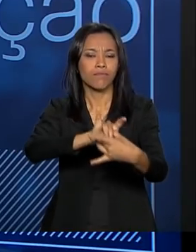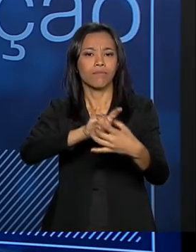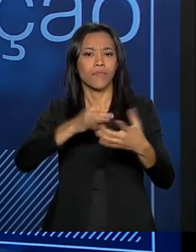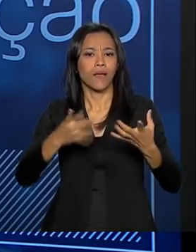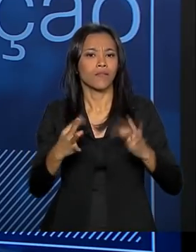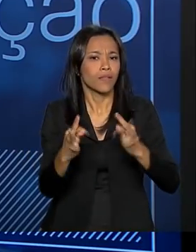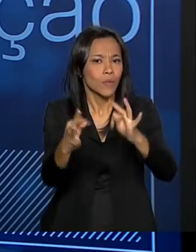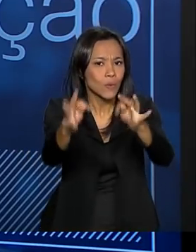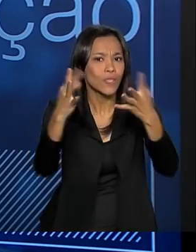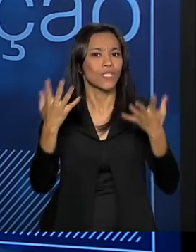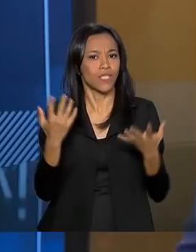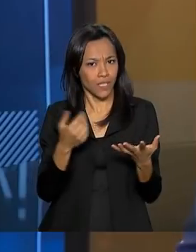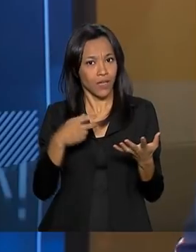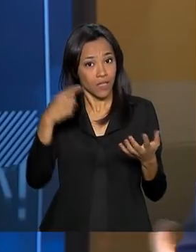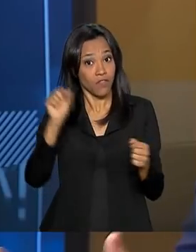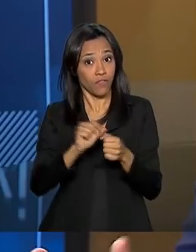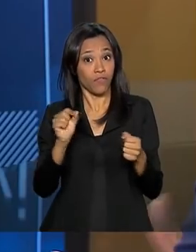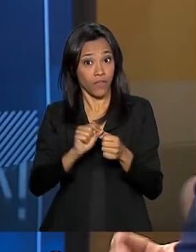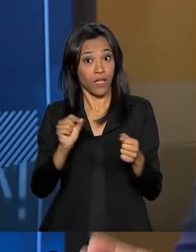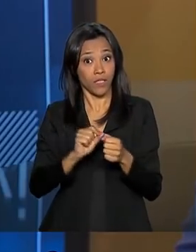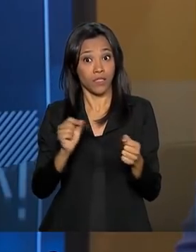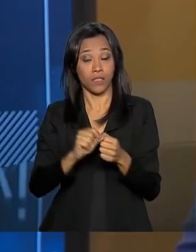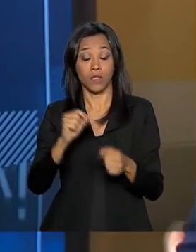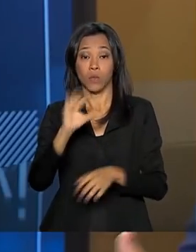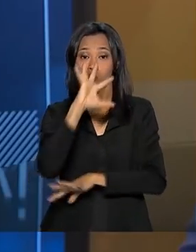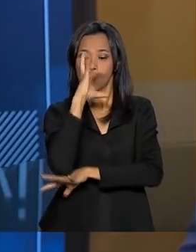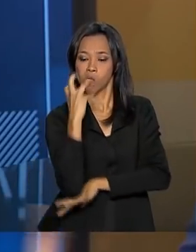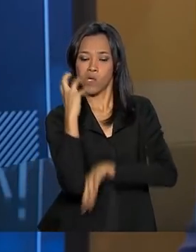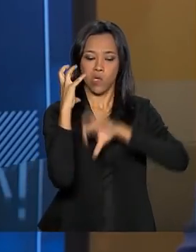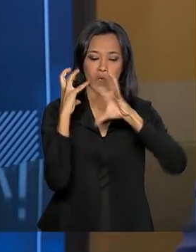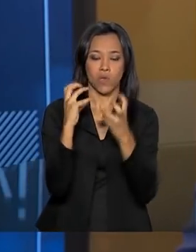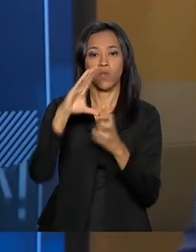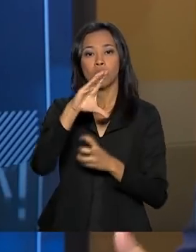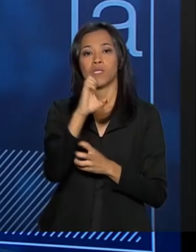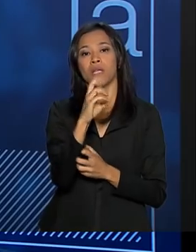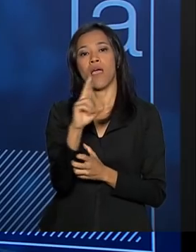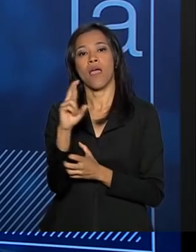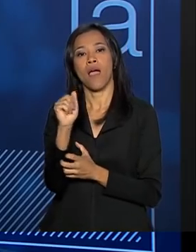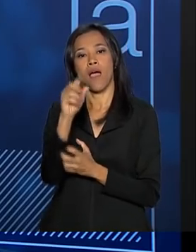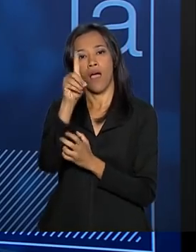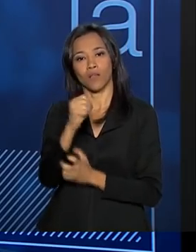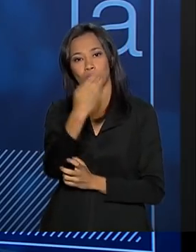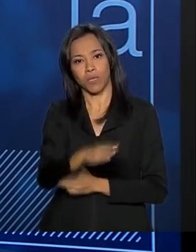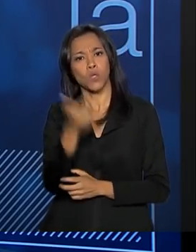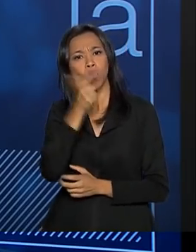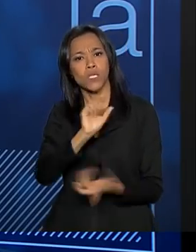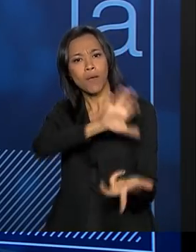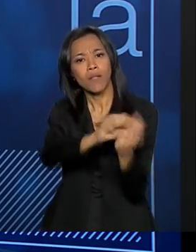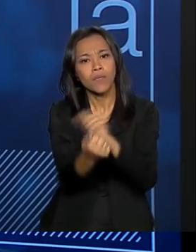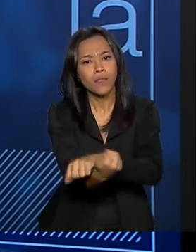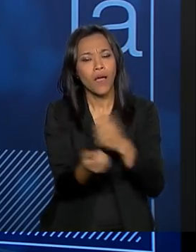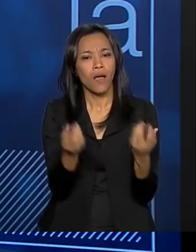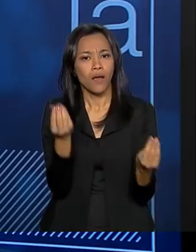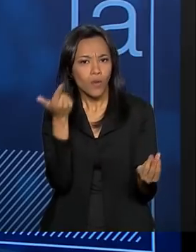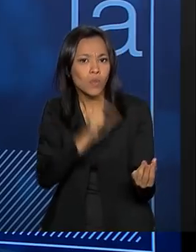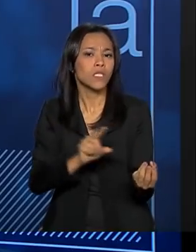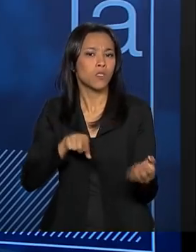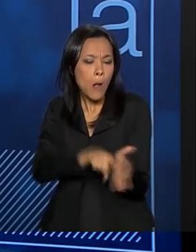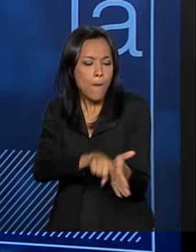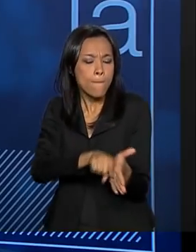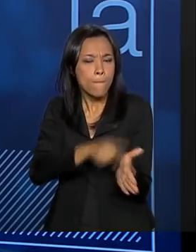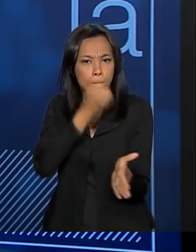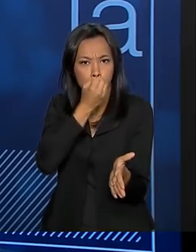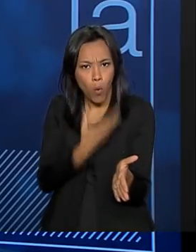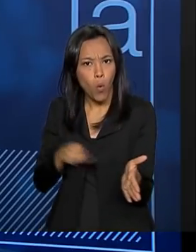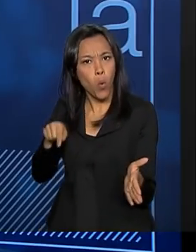Embrapa fez a Revolução no Cerrado Brasileiro. Você fez correção de solo e teve cultivares adequados ao clima do Cerrado. Então, a Embrapa é